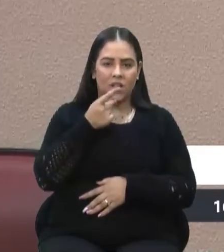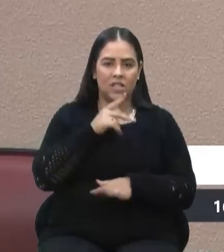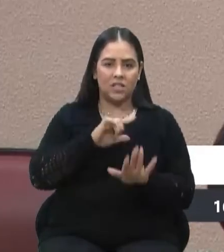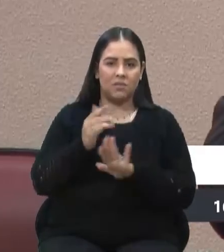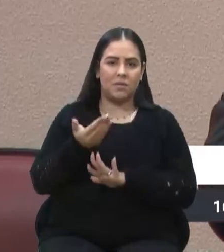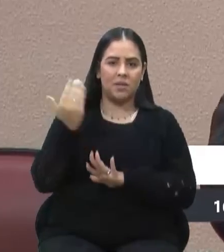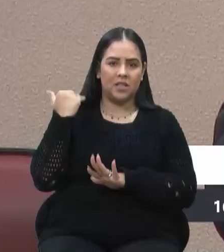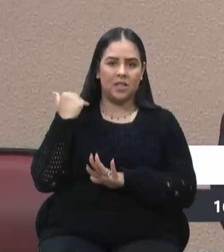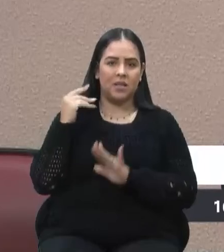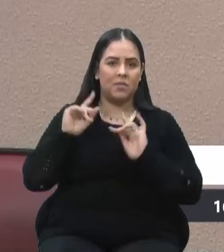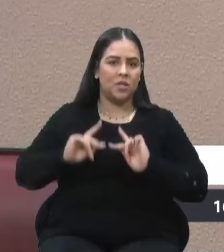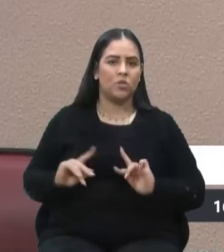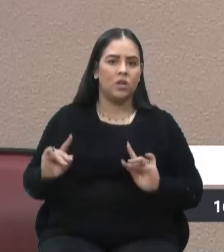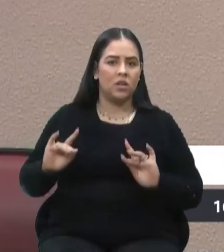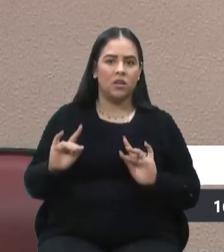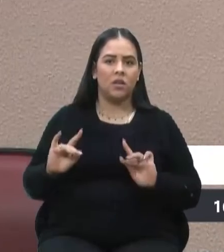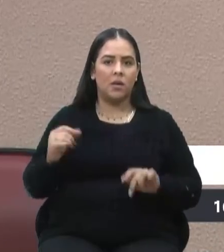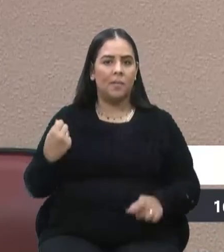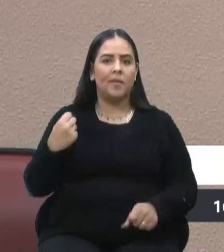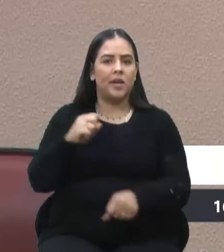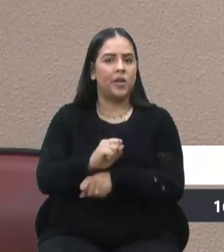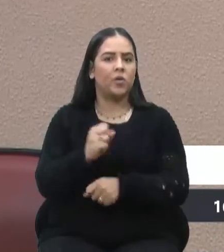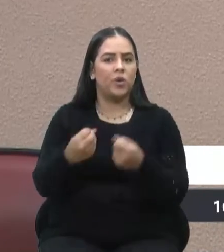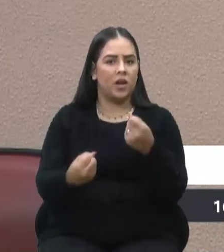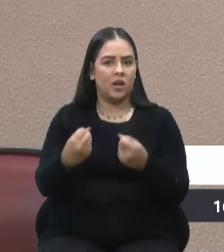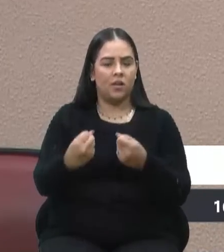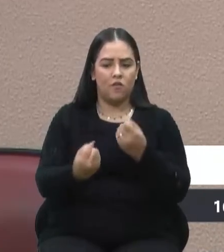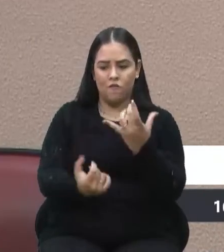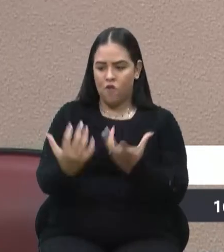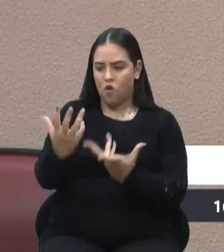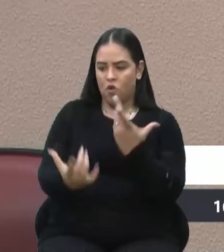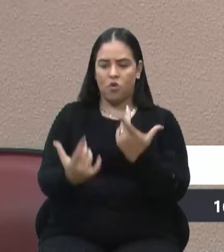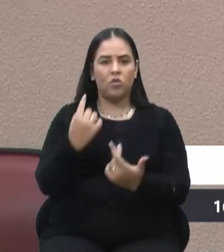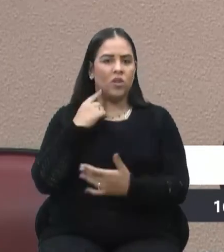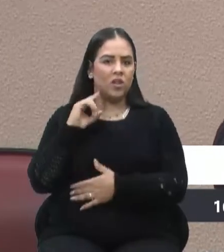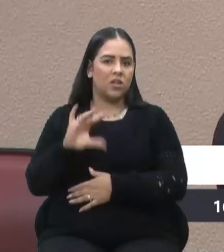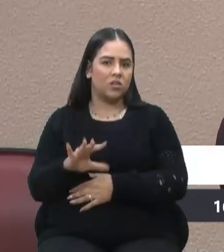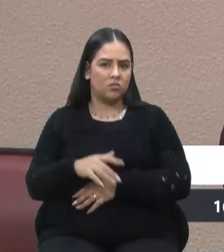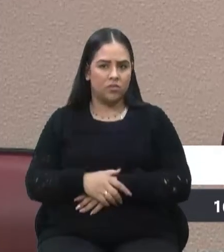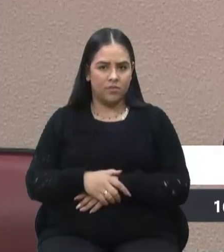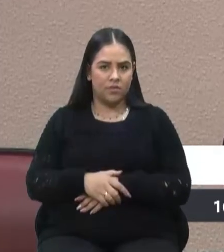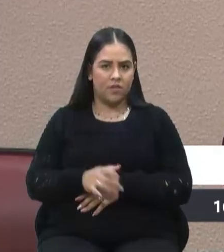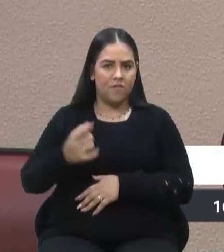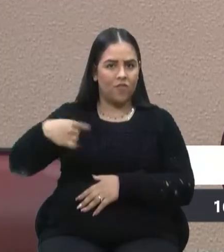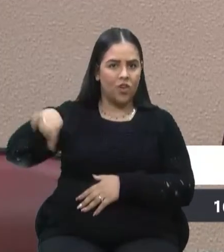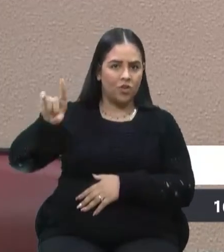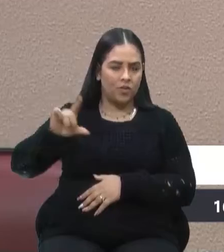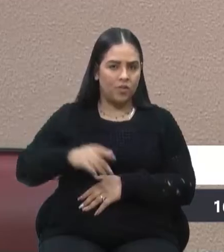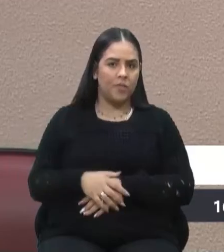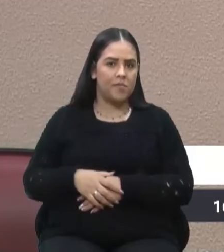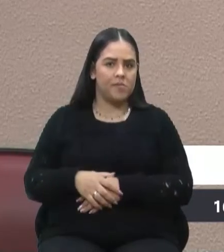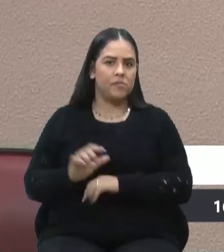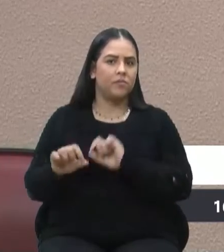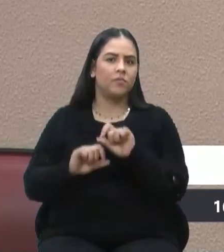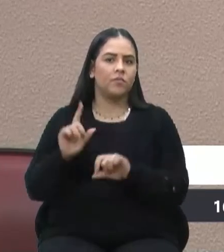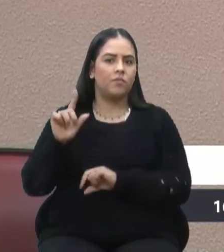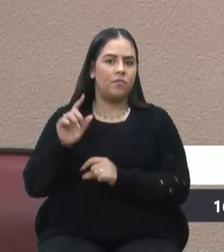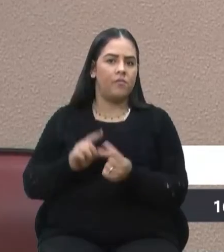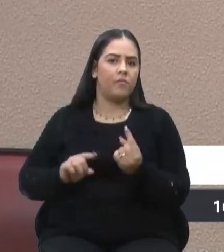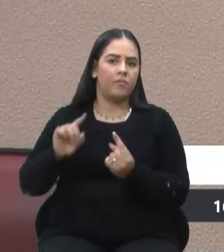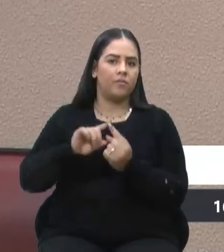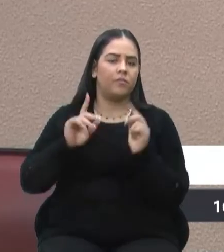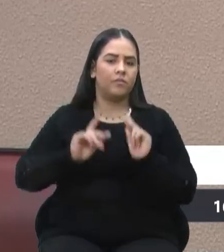uma pessoa simplesmente parou o carro, foi ali, botou fogo na lixeira e foi embora. Qual é o objetivo dessas